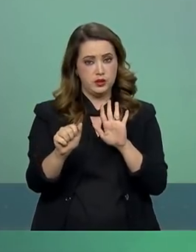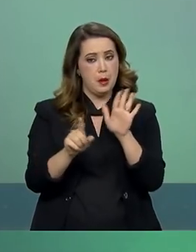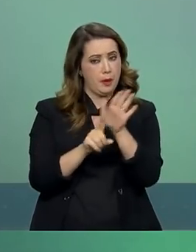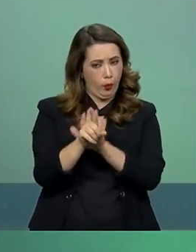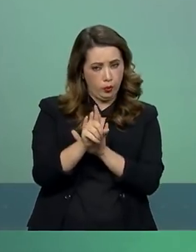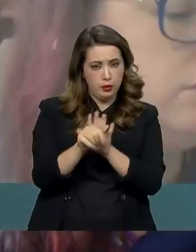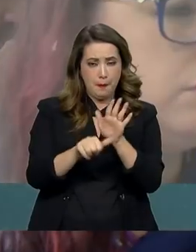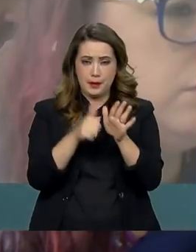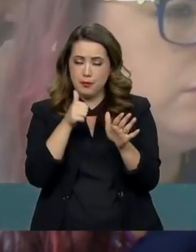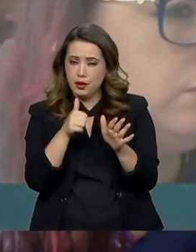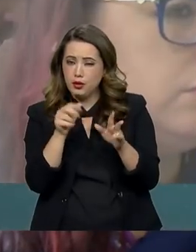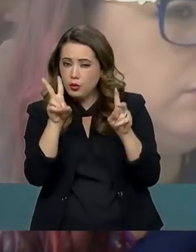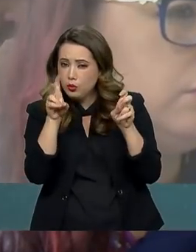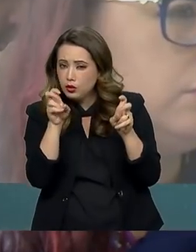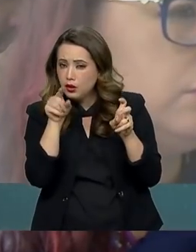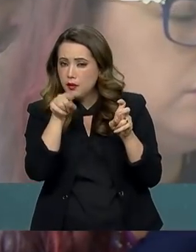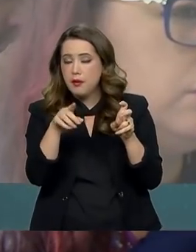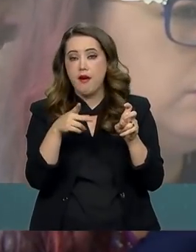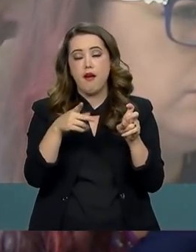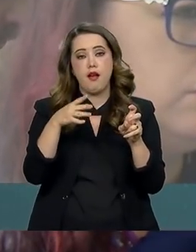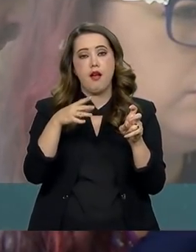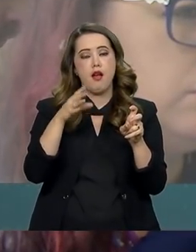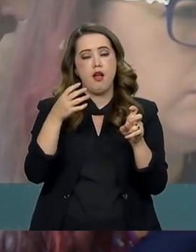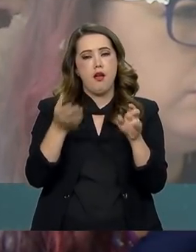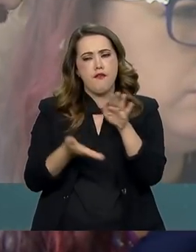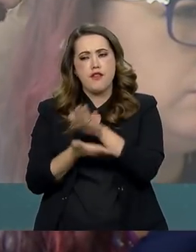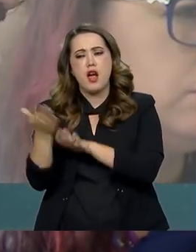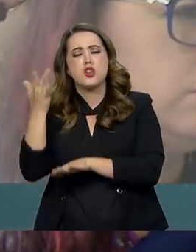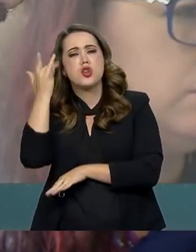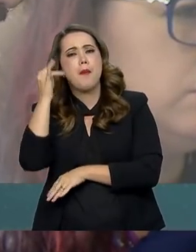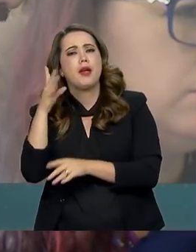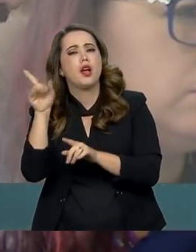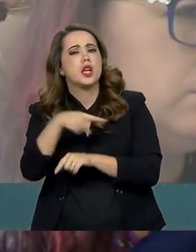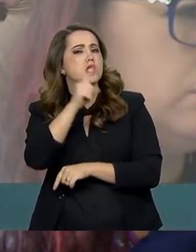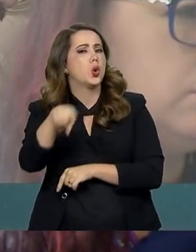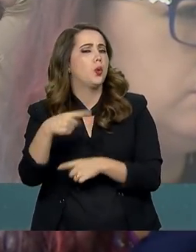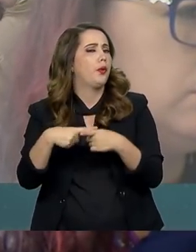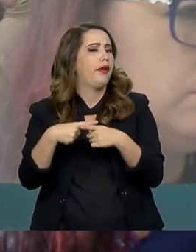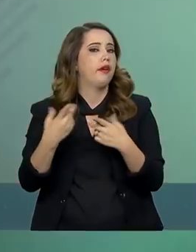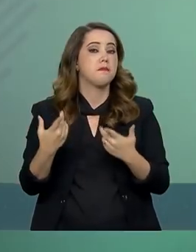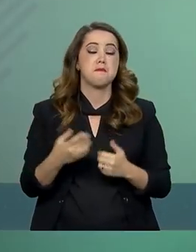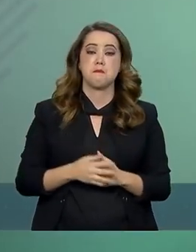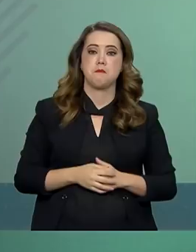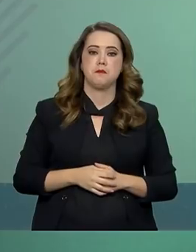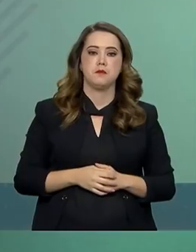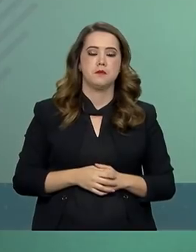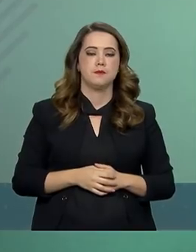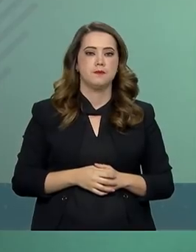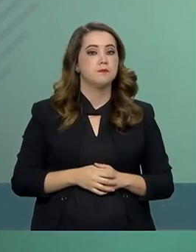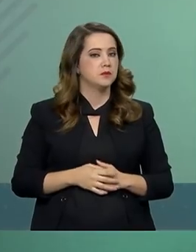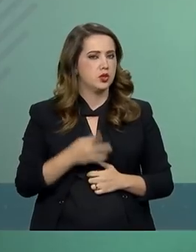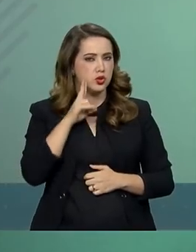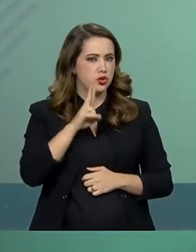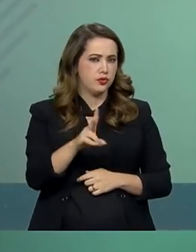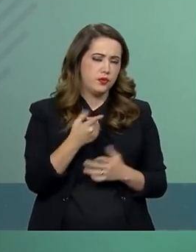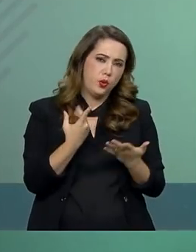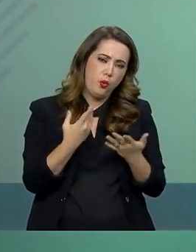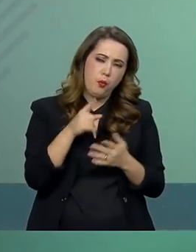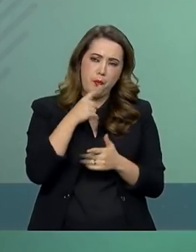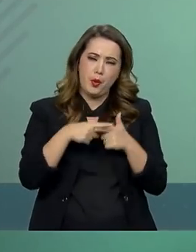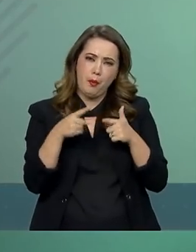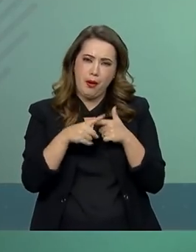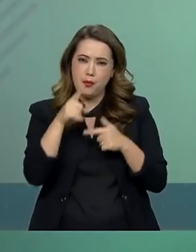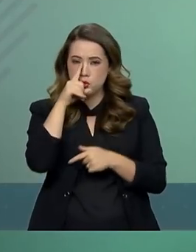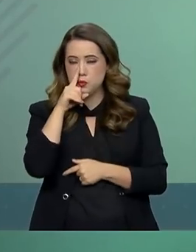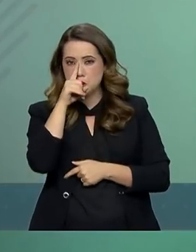checar a informação de que a viagem de amanhã foi cancelada e qual é a razão do cancelamento? A análise de risco do Gabinete de Segurança